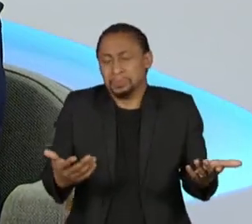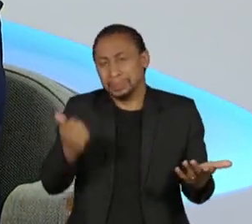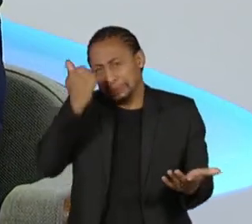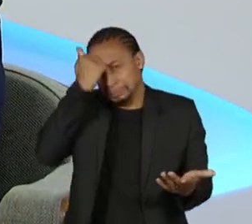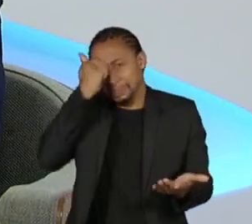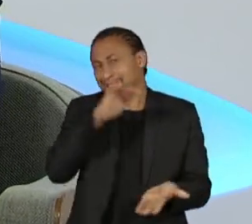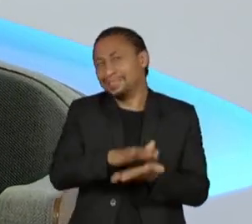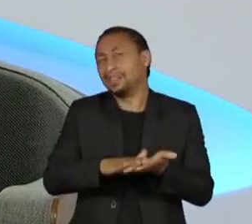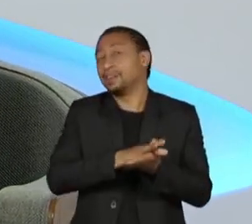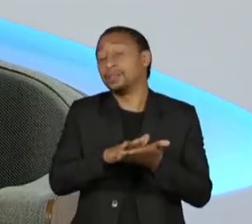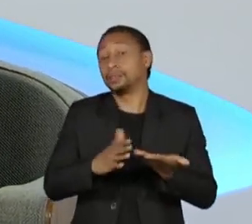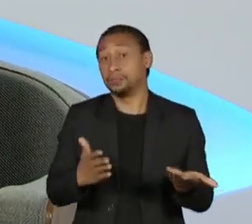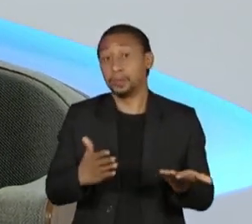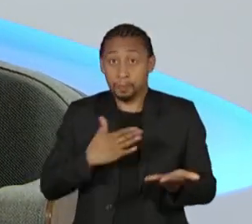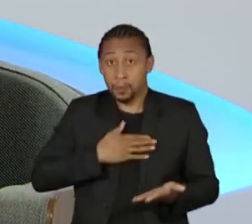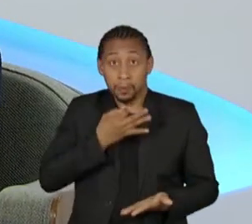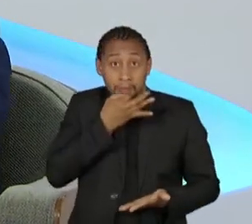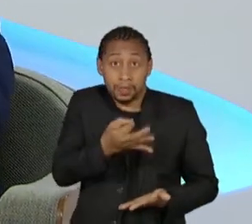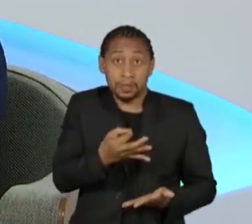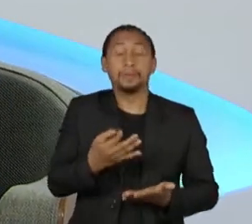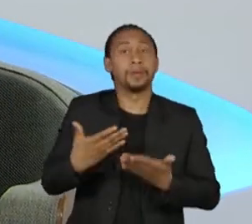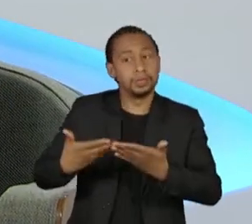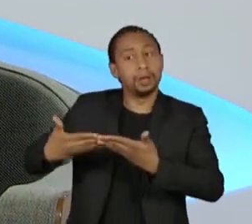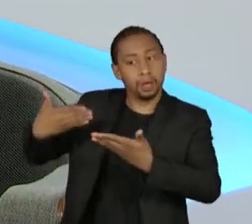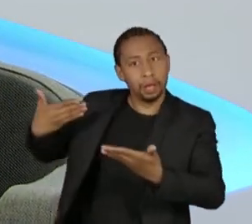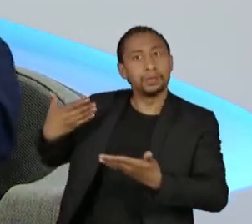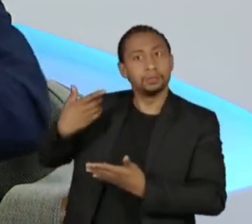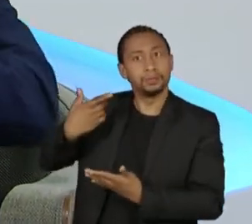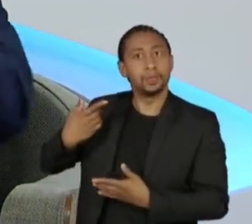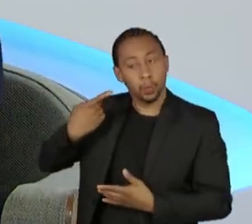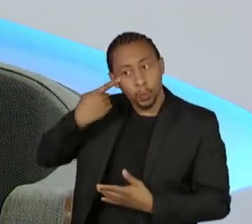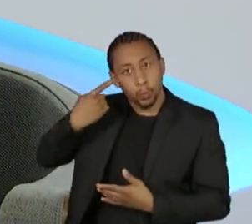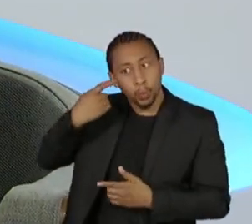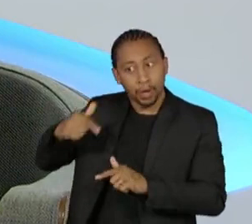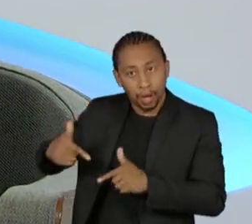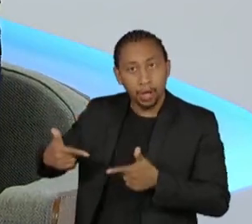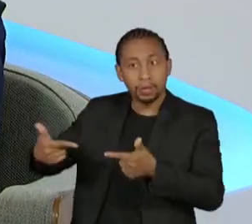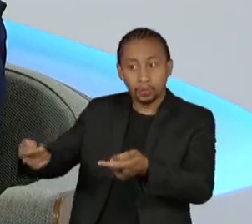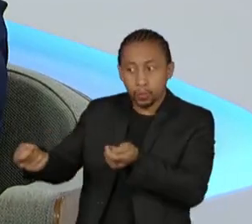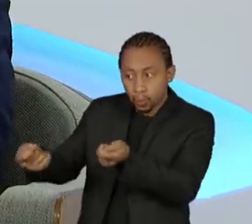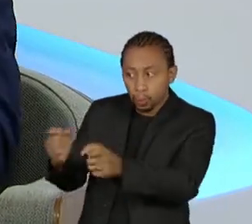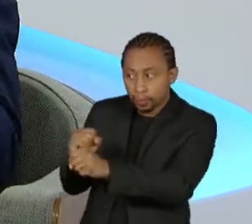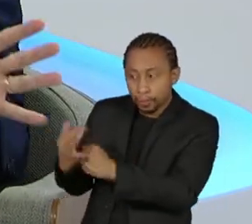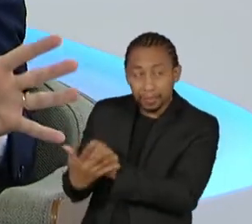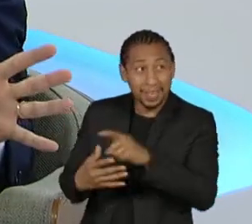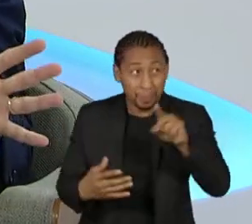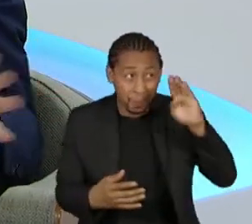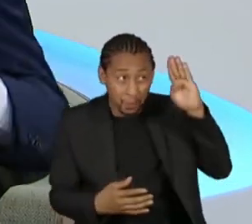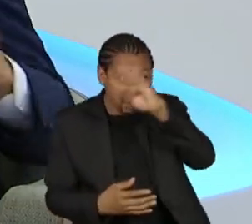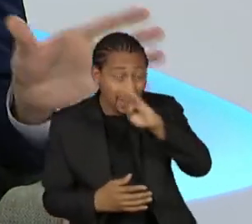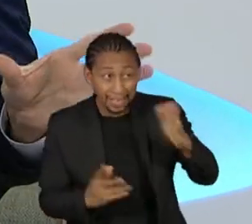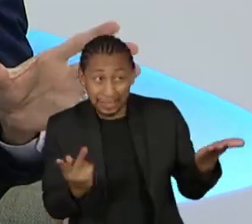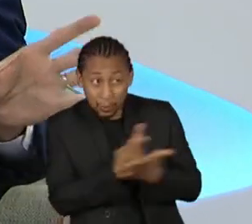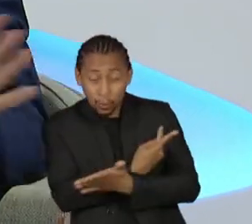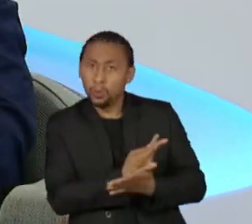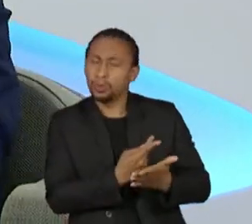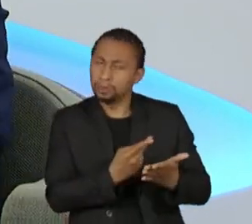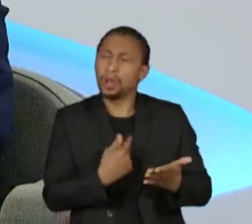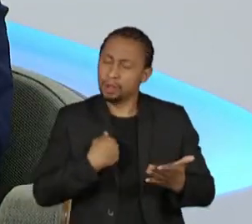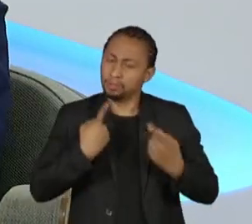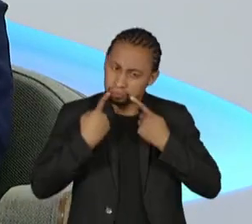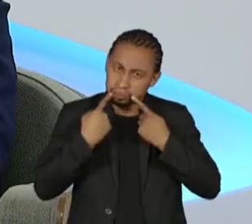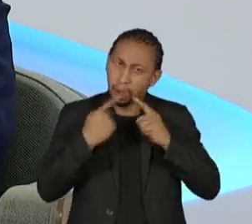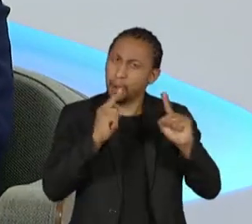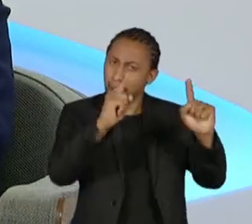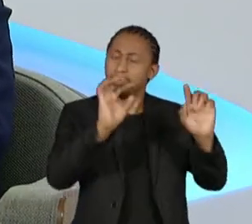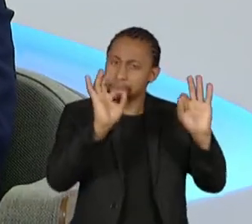vários momentos, no combate à pandemia, enfim, em momentos que eu achei que ele poderia ter tomado atitudes diferentes. Essas críticas continuam, estão aí para a história